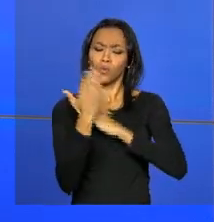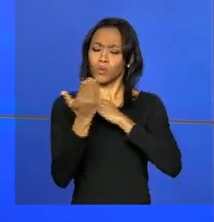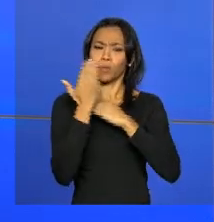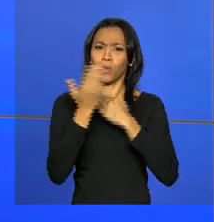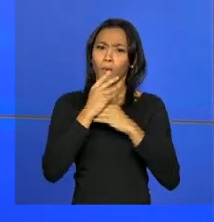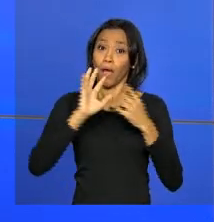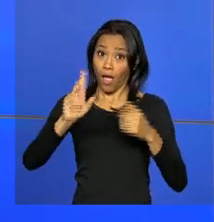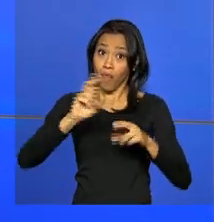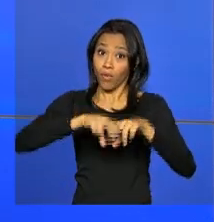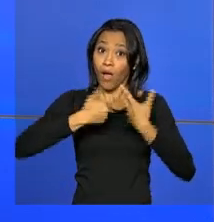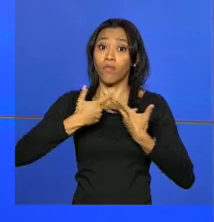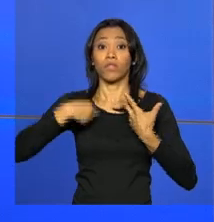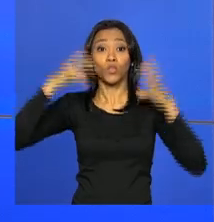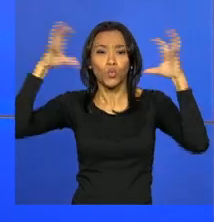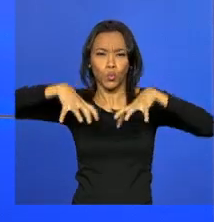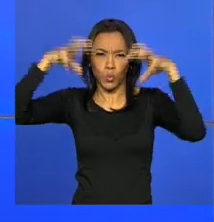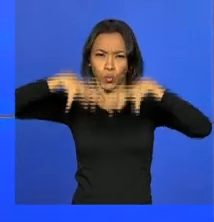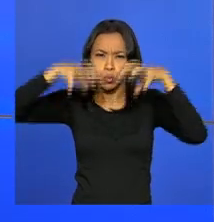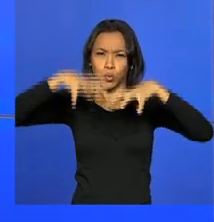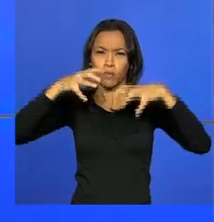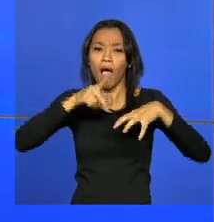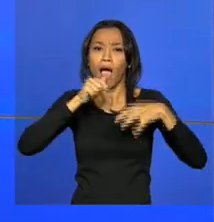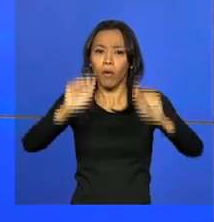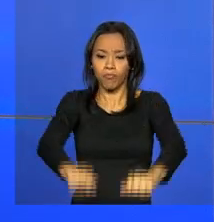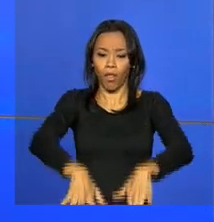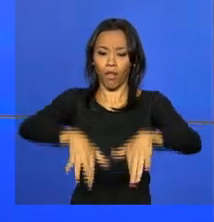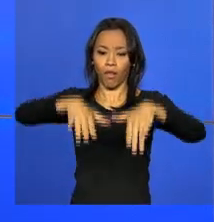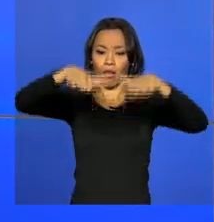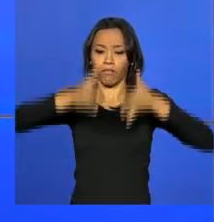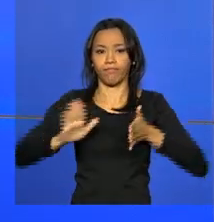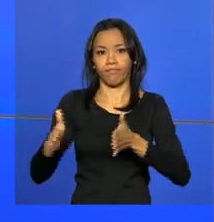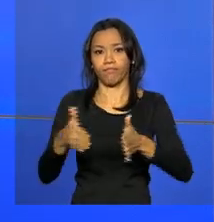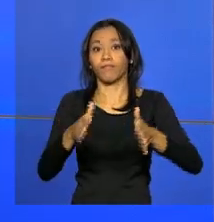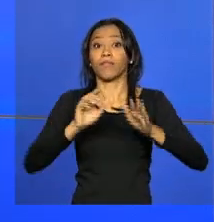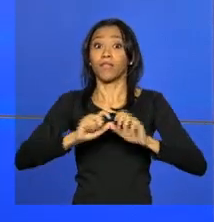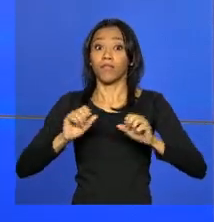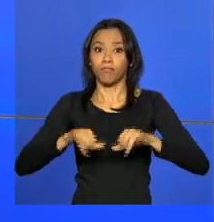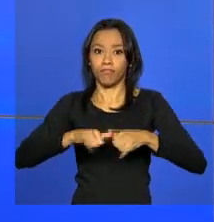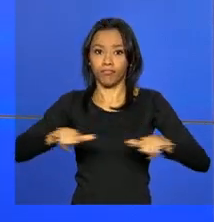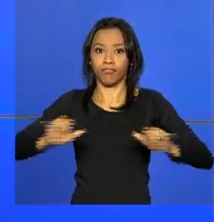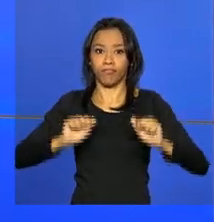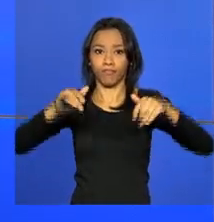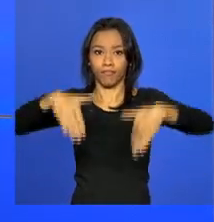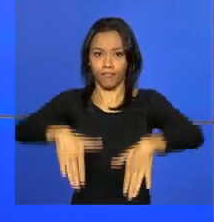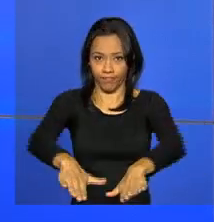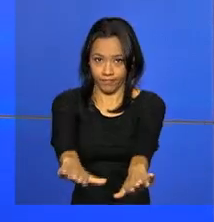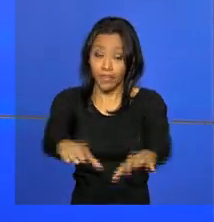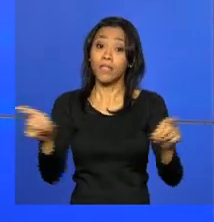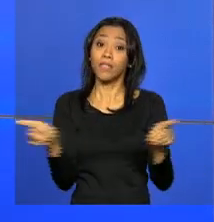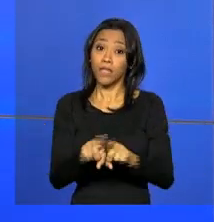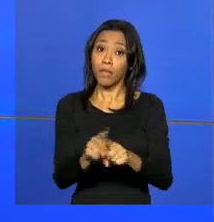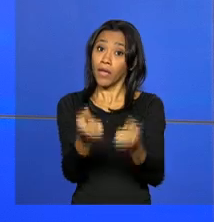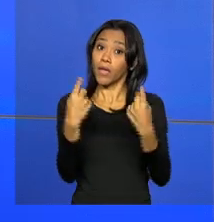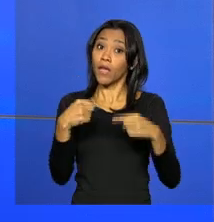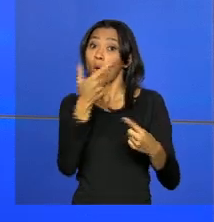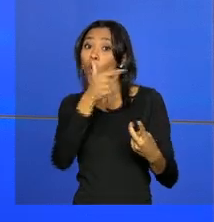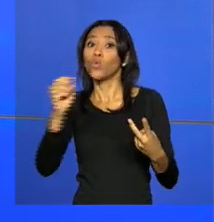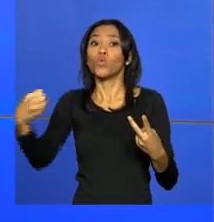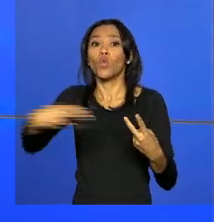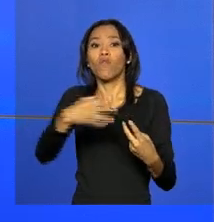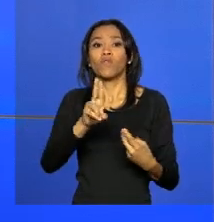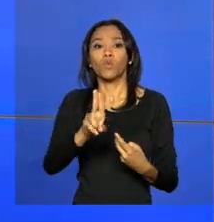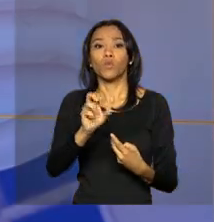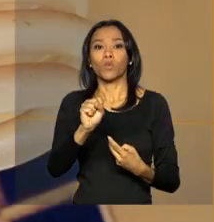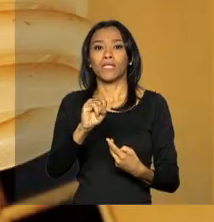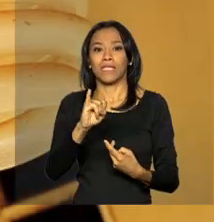estão a grande quantidade de chuva, que recuperou a capacidade dos reservatórios das hidrelétricas e a entrada em operação de novas usinas.